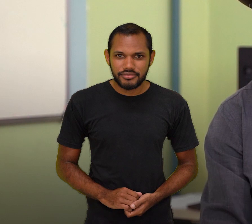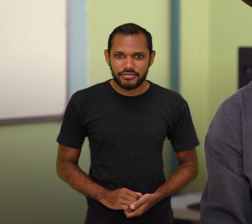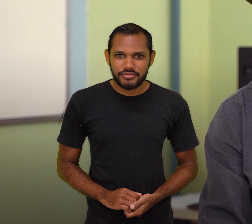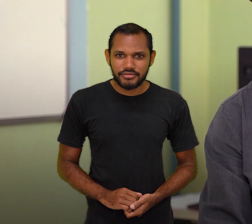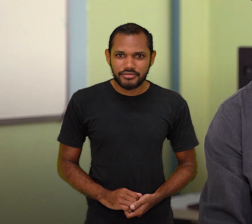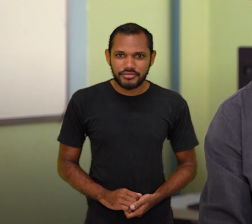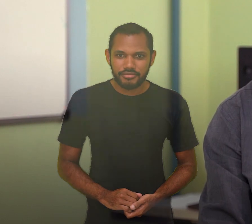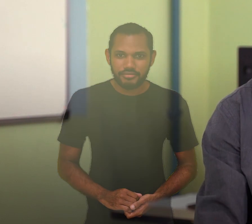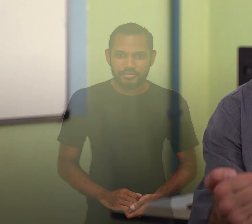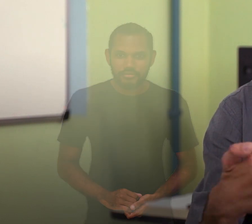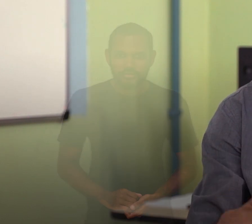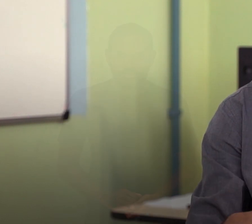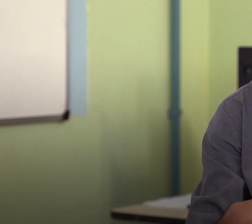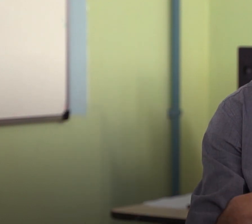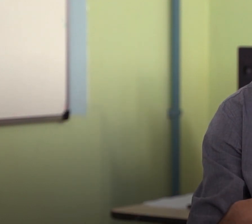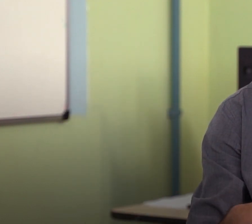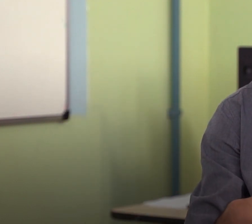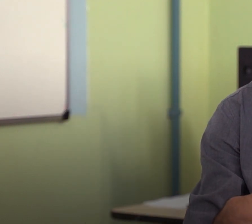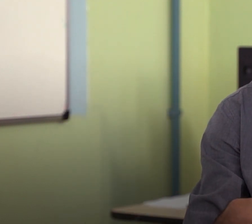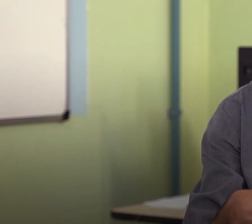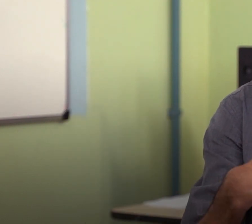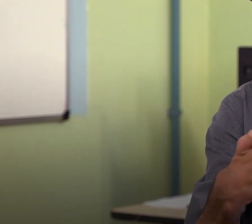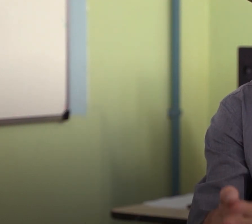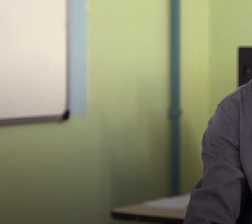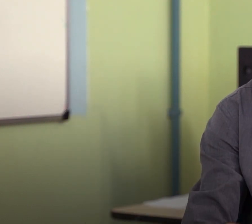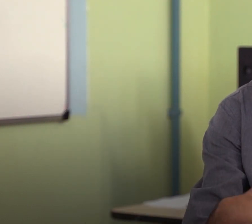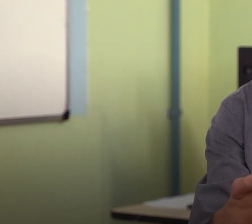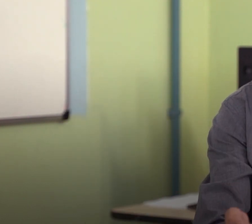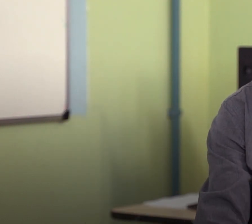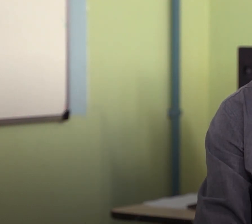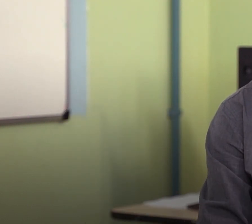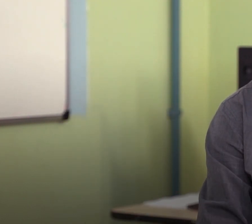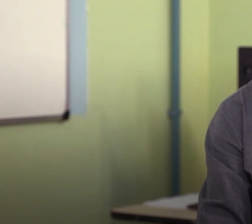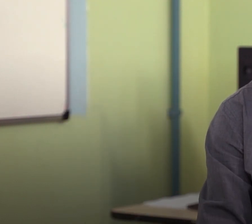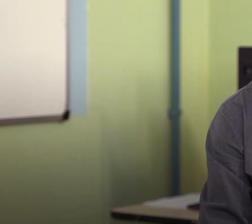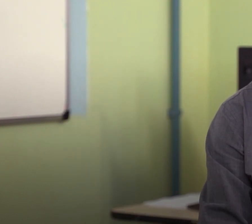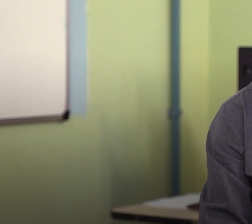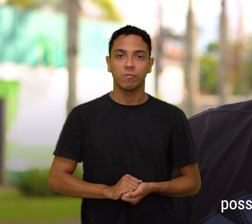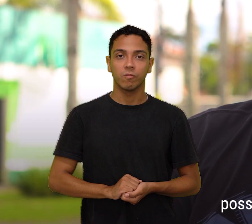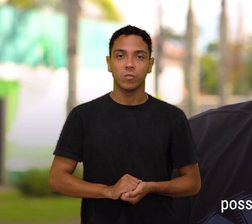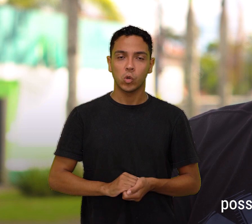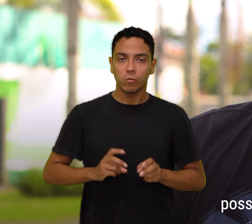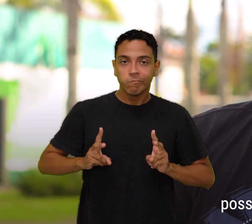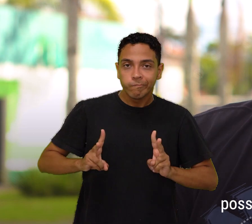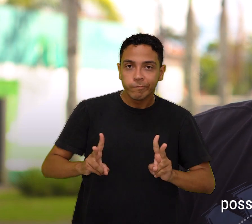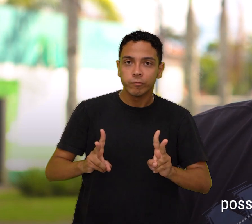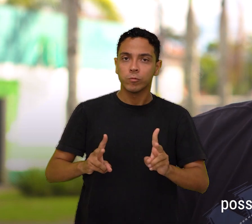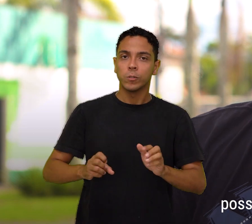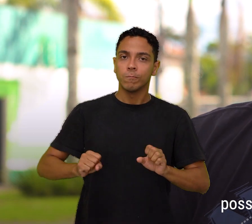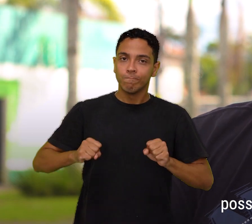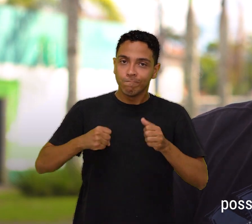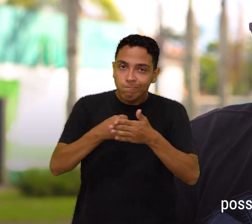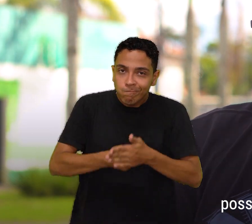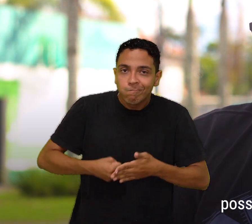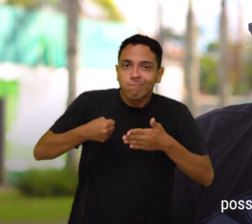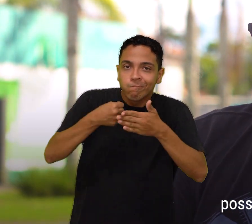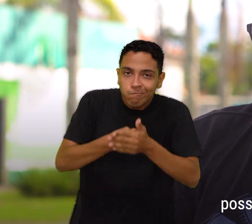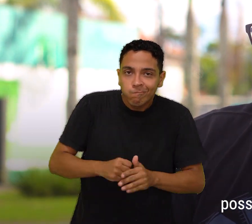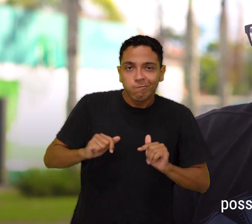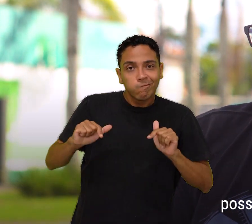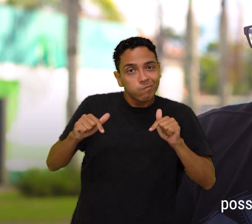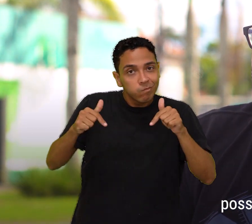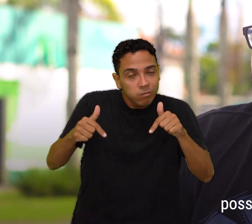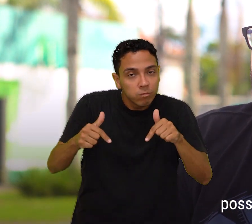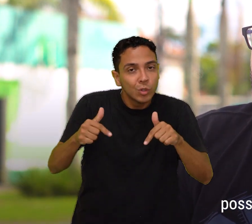espaços, né? Para que possam se realizar como seres humanos plenos. Continuar lutando